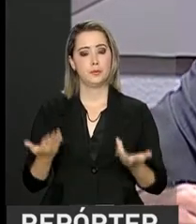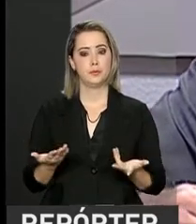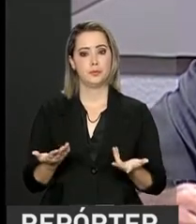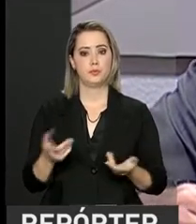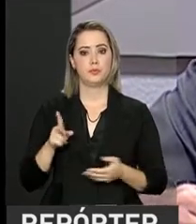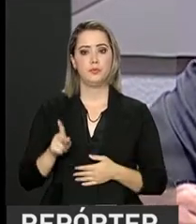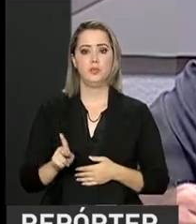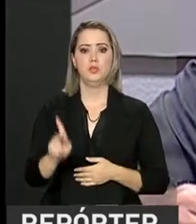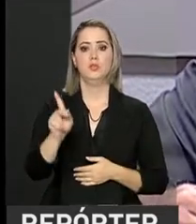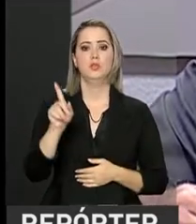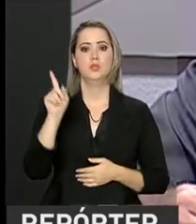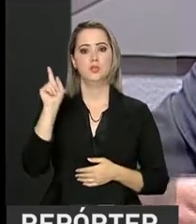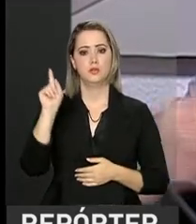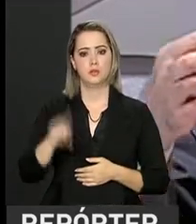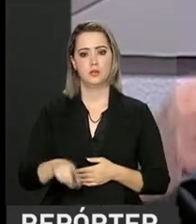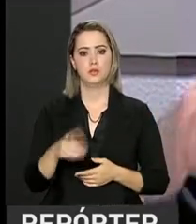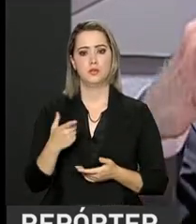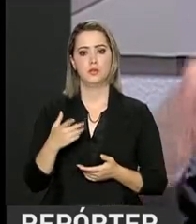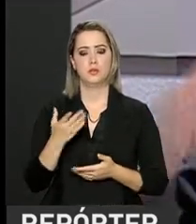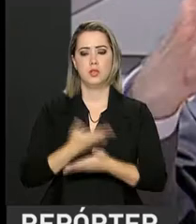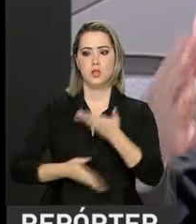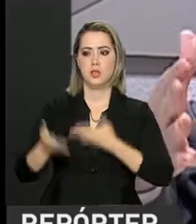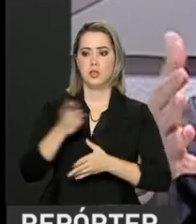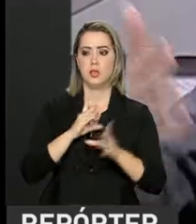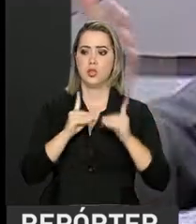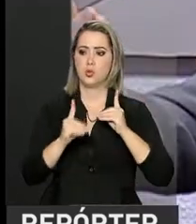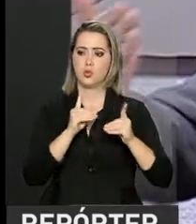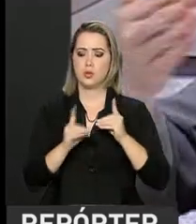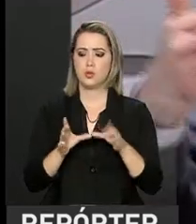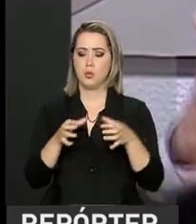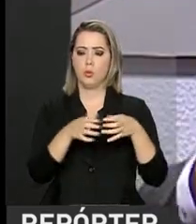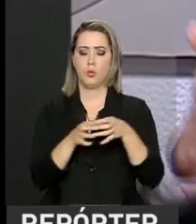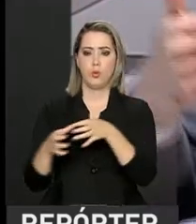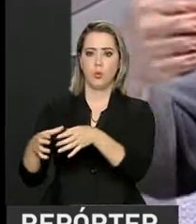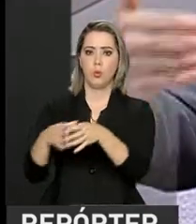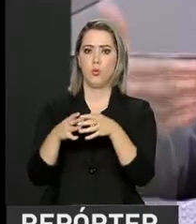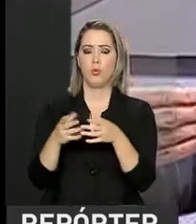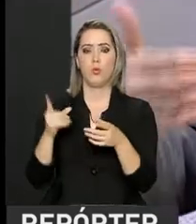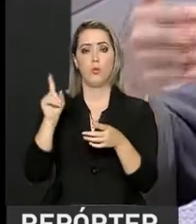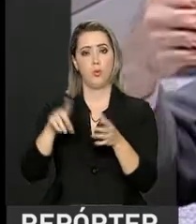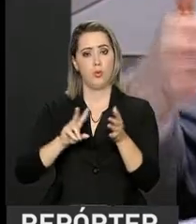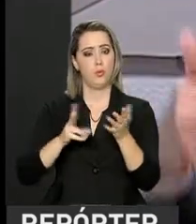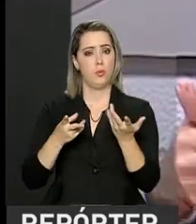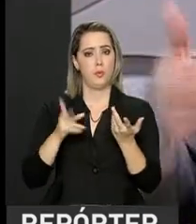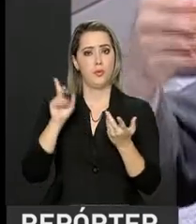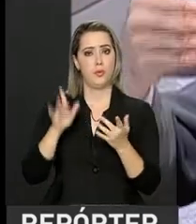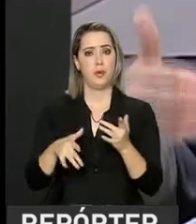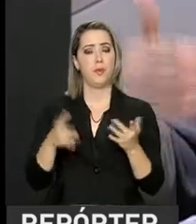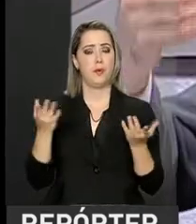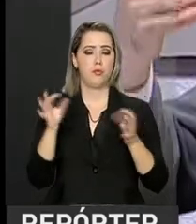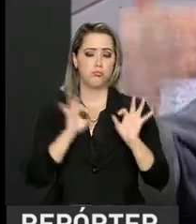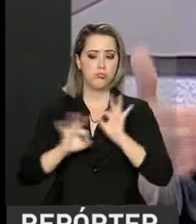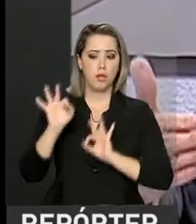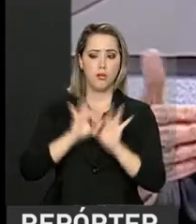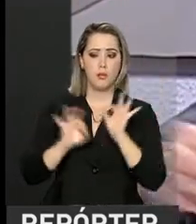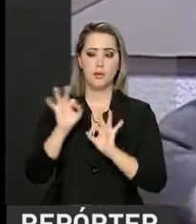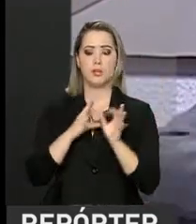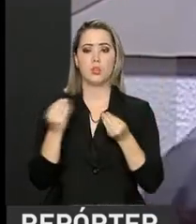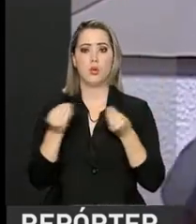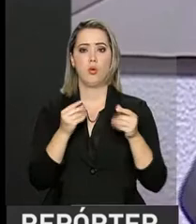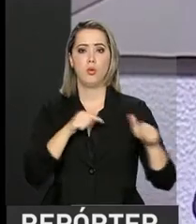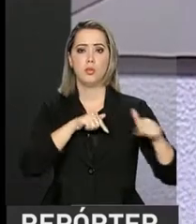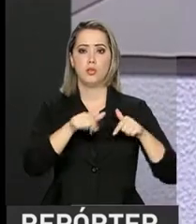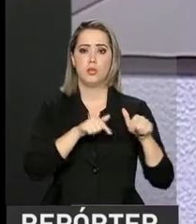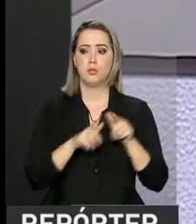mim, sempre foi premissa que negociação coletiva é para acertar as condições de trabalho